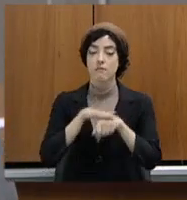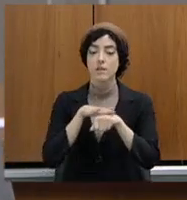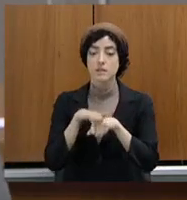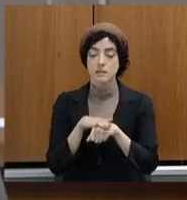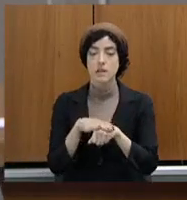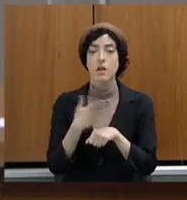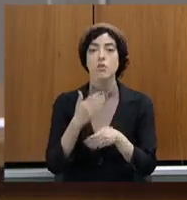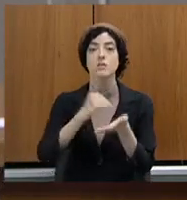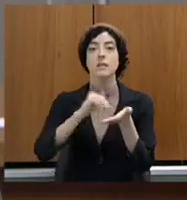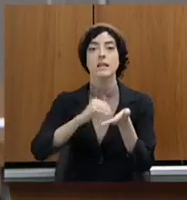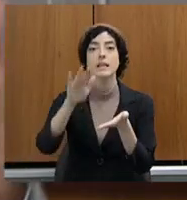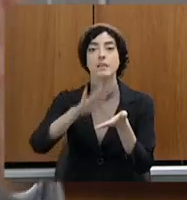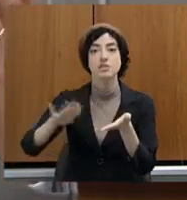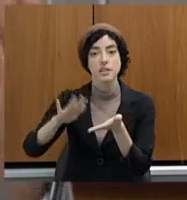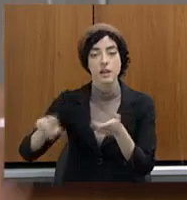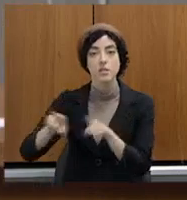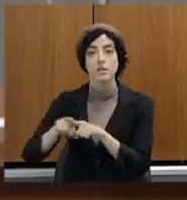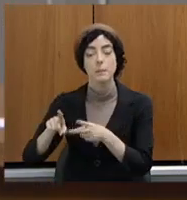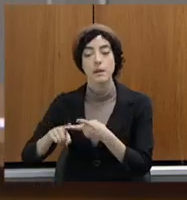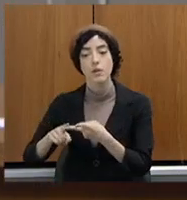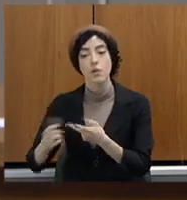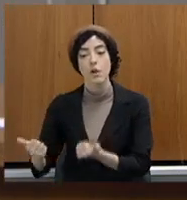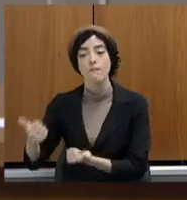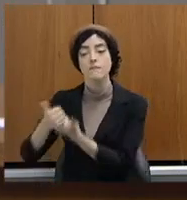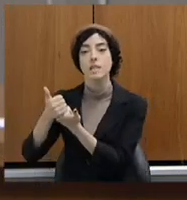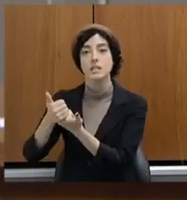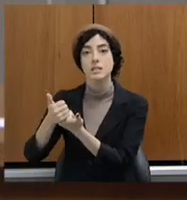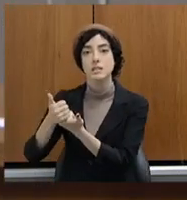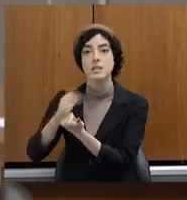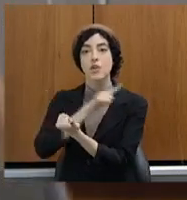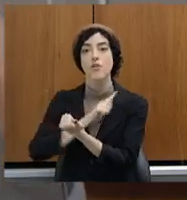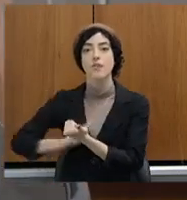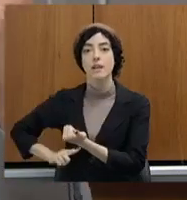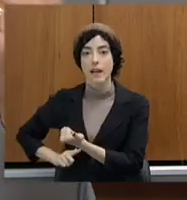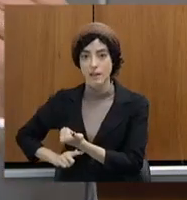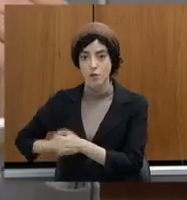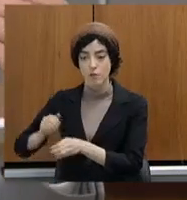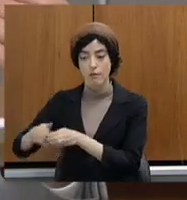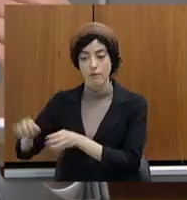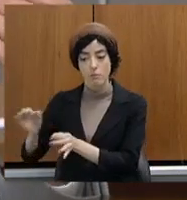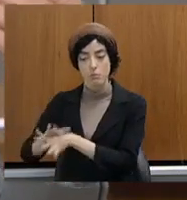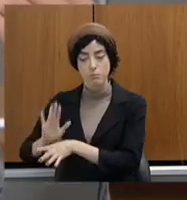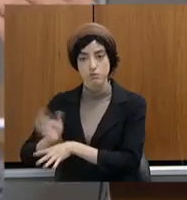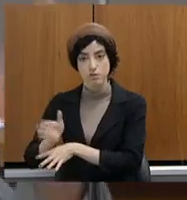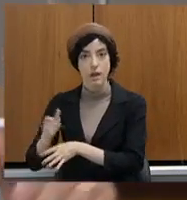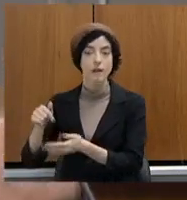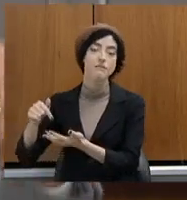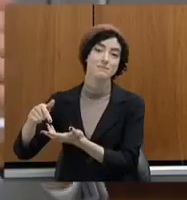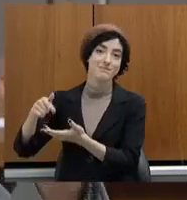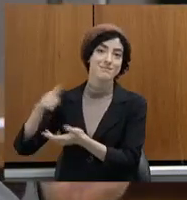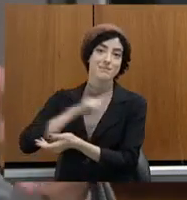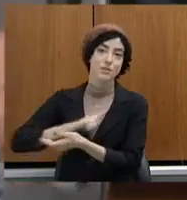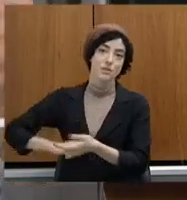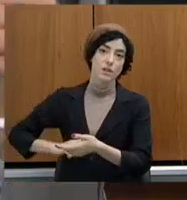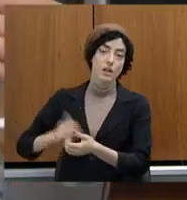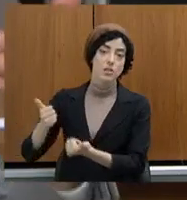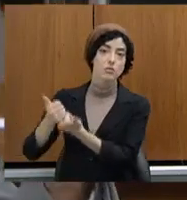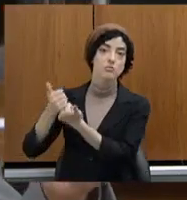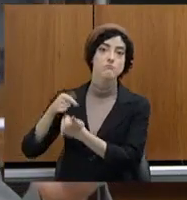eleito, sobre um plano de nomeações nomeações para 2023, 24,